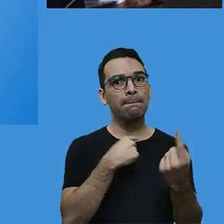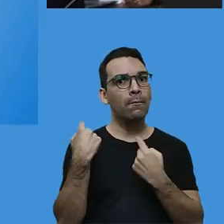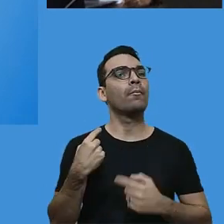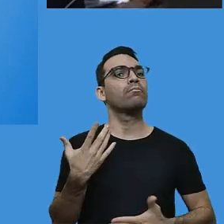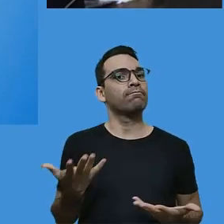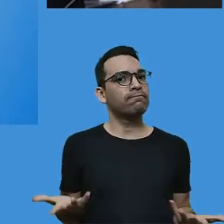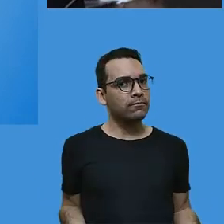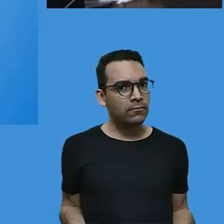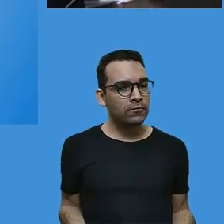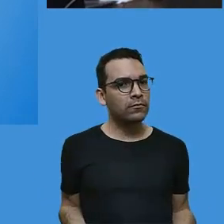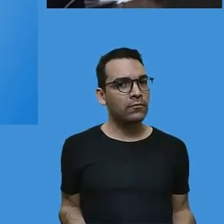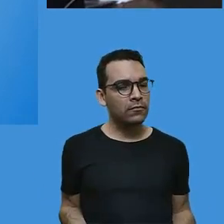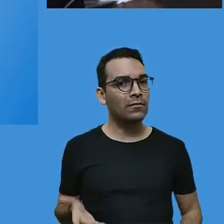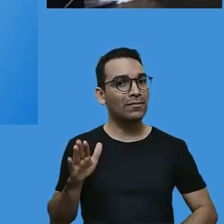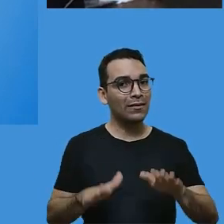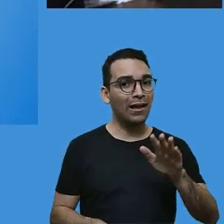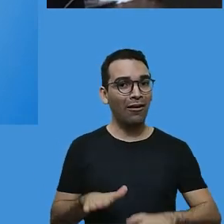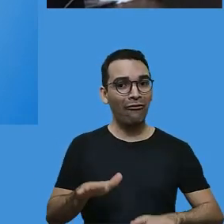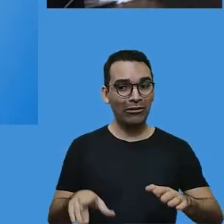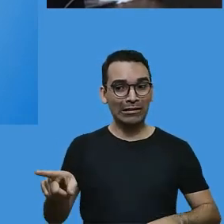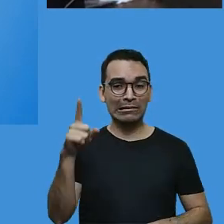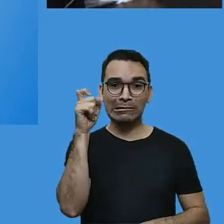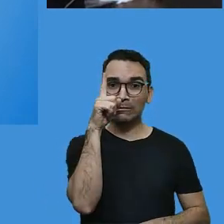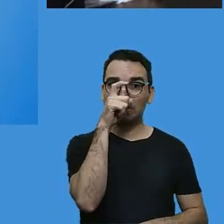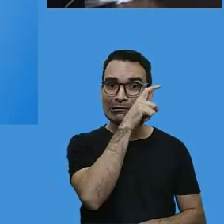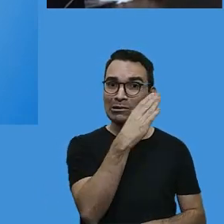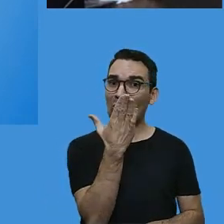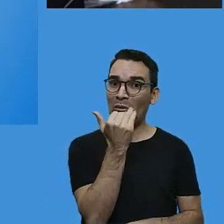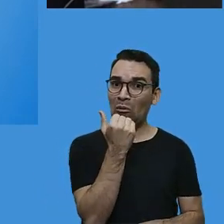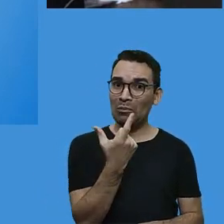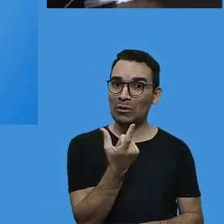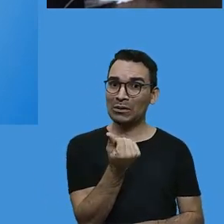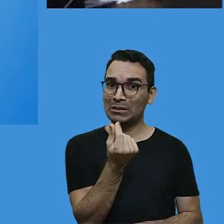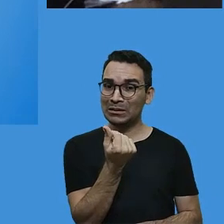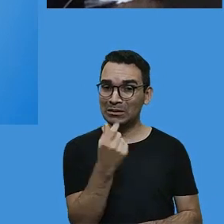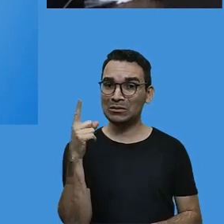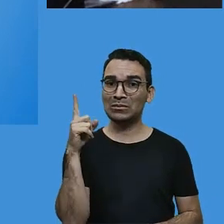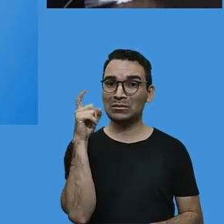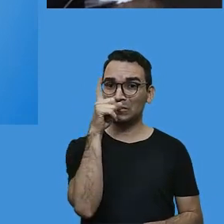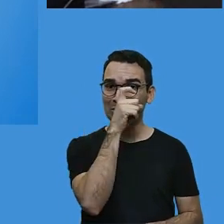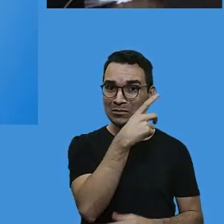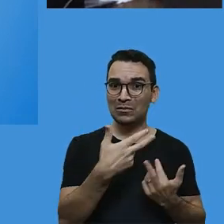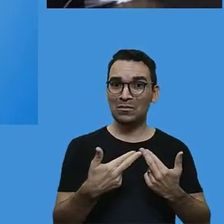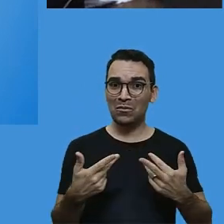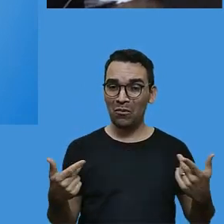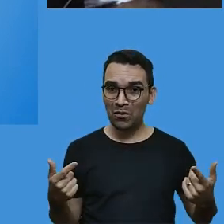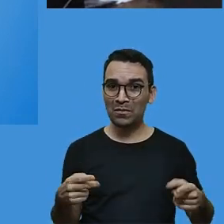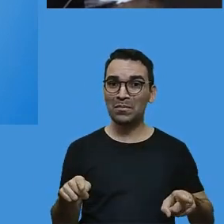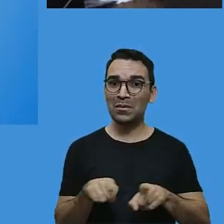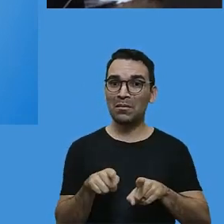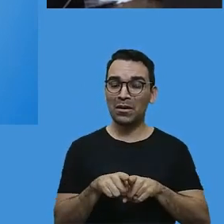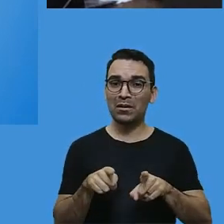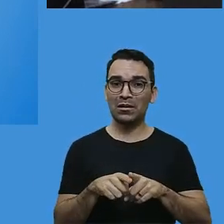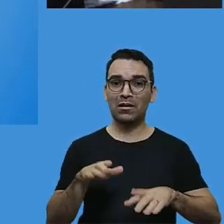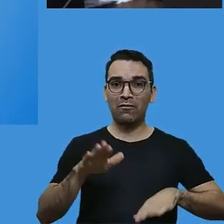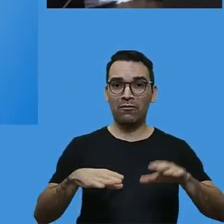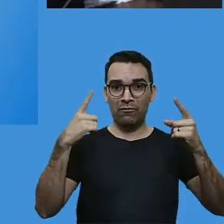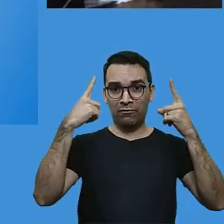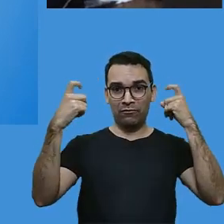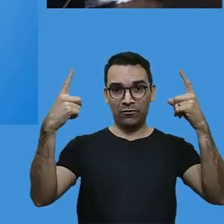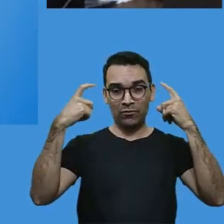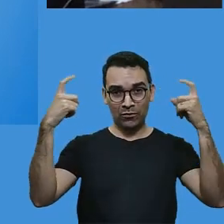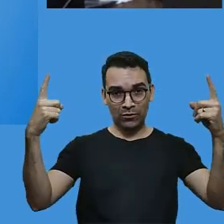estão passando necessidades em casa, com os alunos que sofreram violência. Então, esse olhar